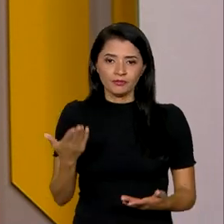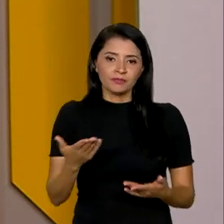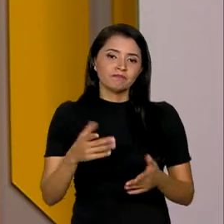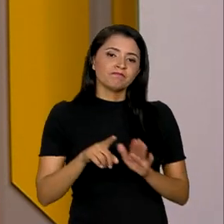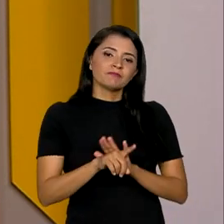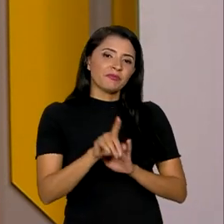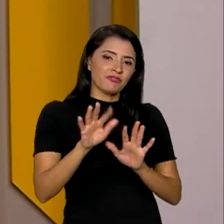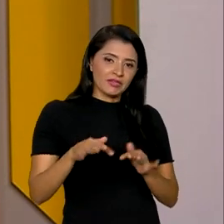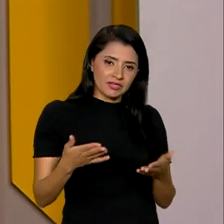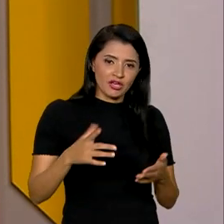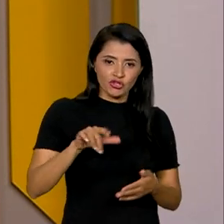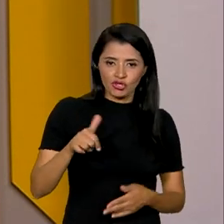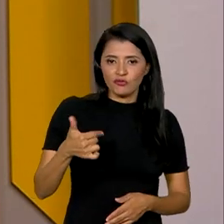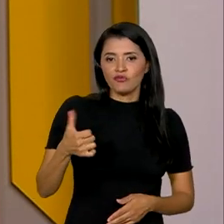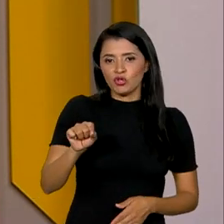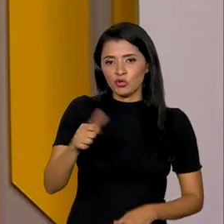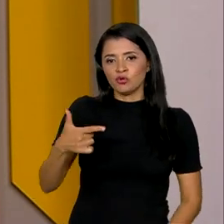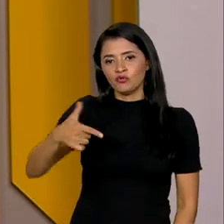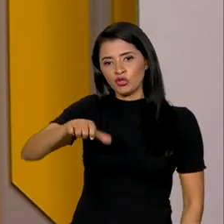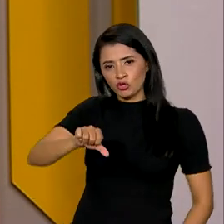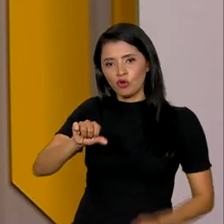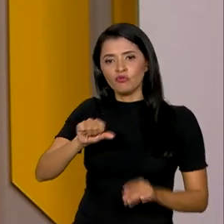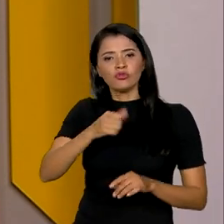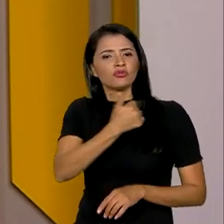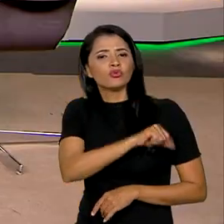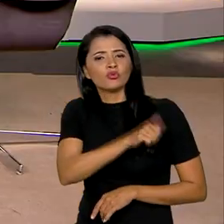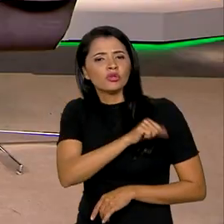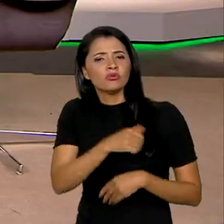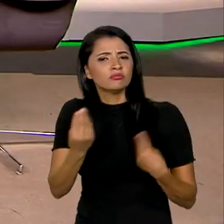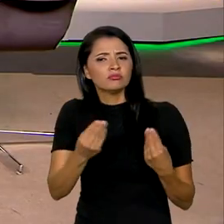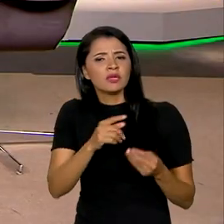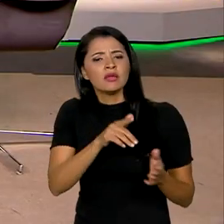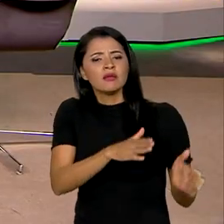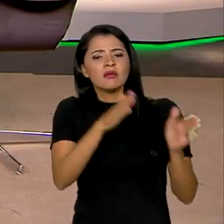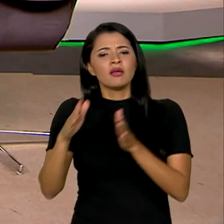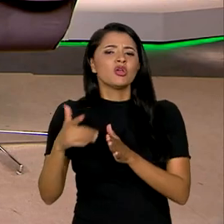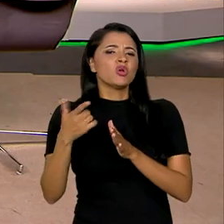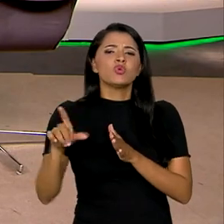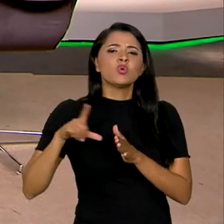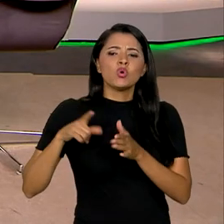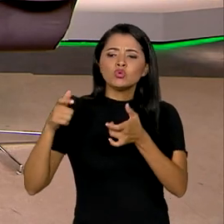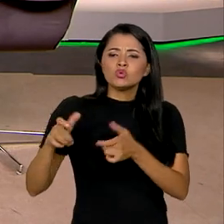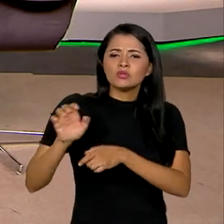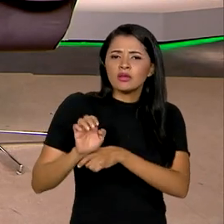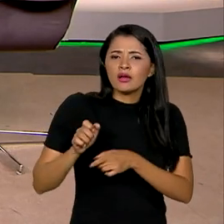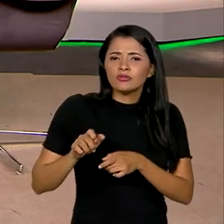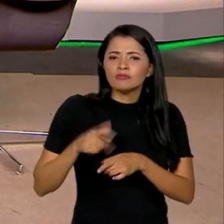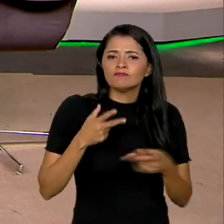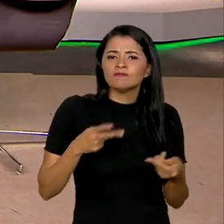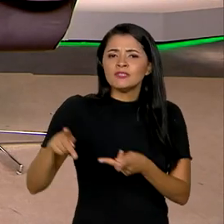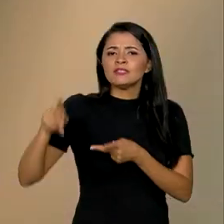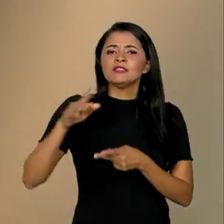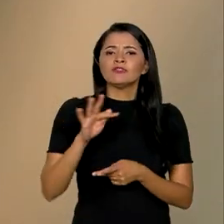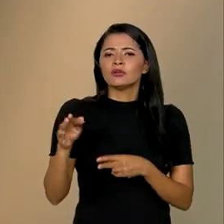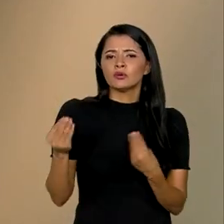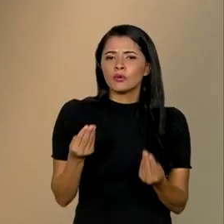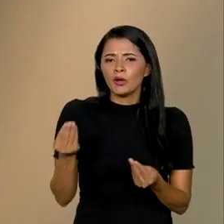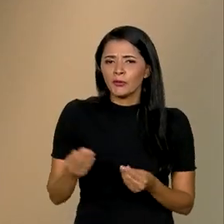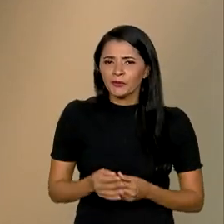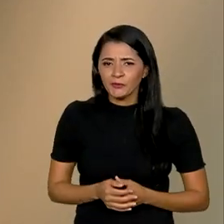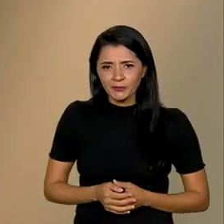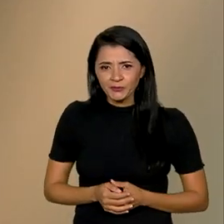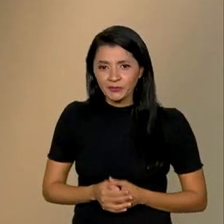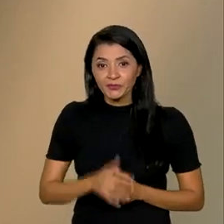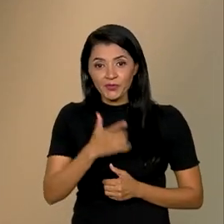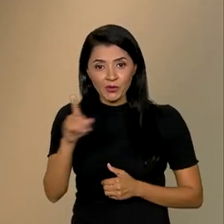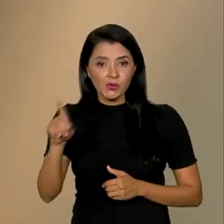encerrar, dia 28, 29, agora no Rio de Janeiro, qual que é a próxima etapa aí? Qual o próximo Estado que vai receber a caravana federativa? Então, Roberta, o próximo